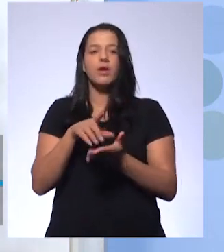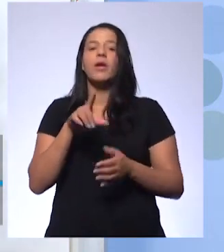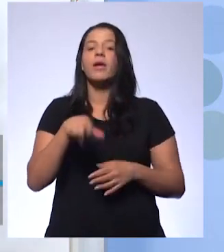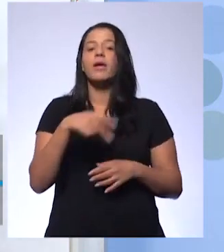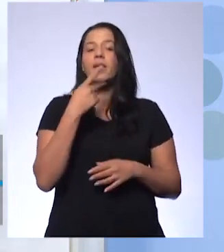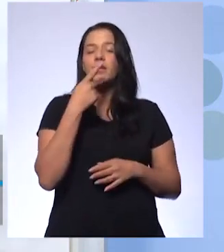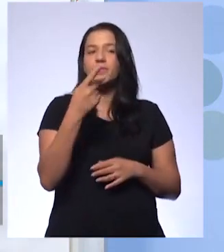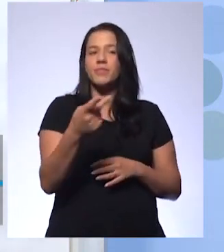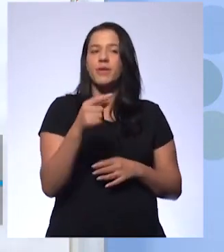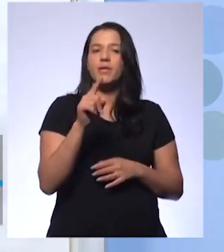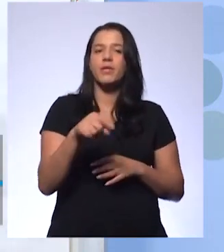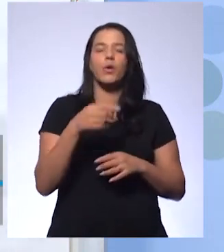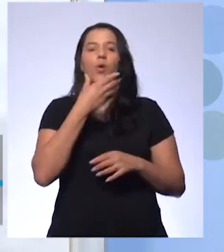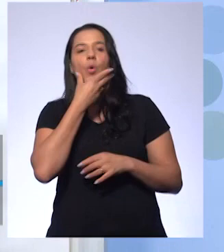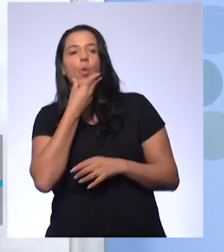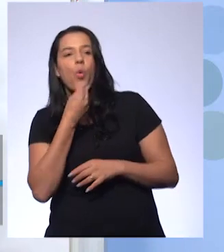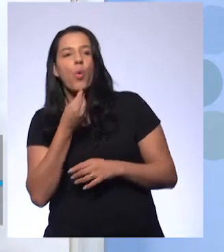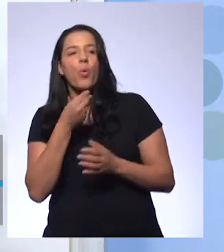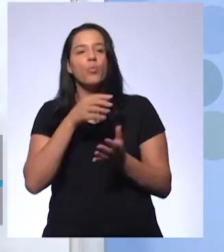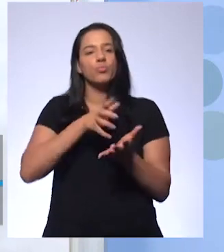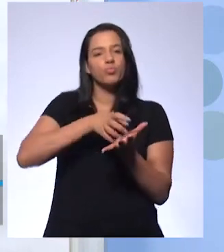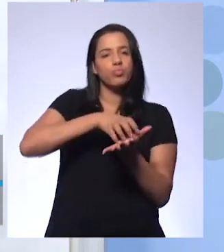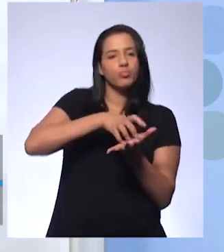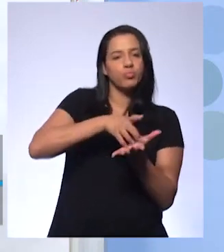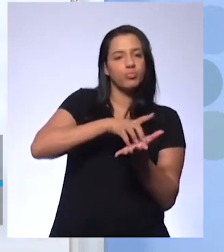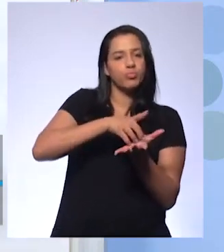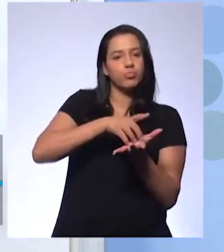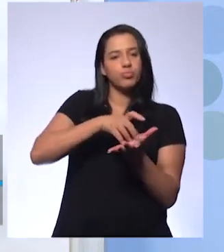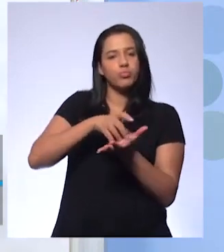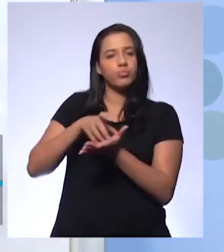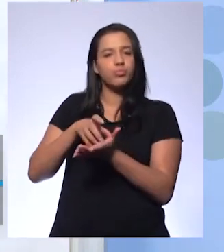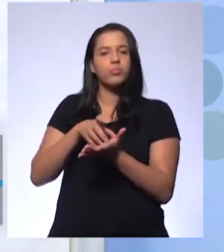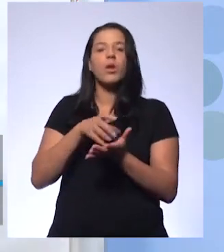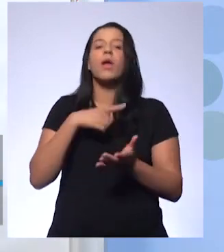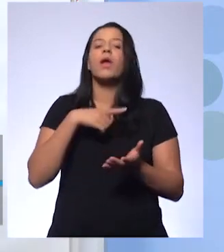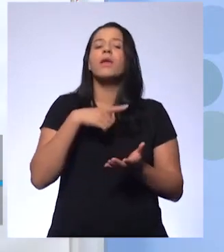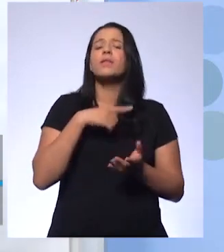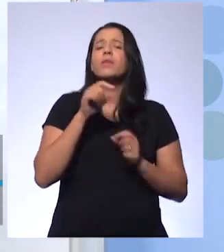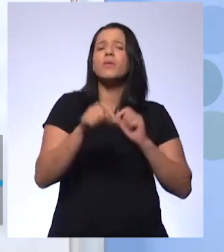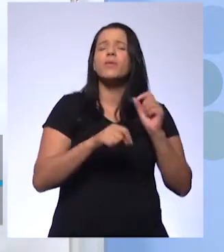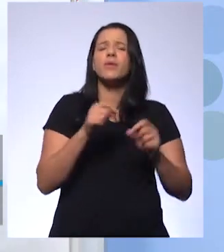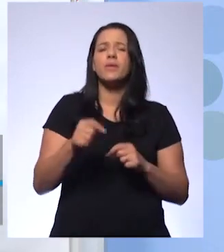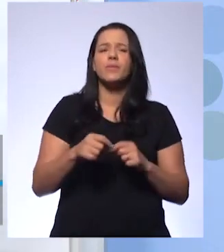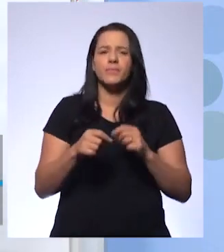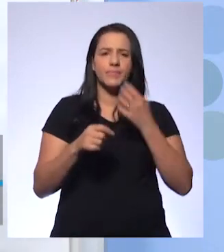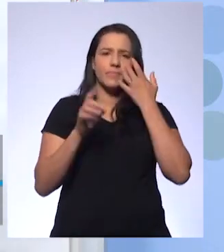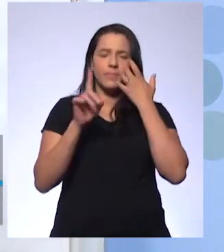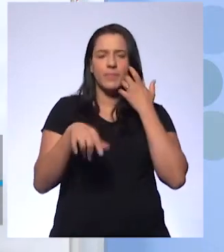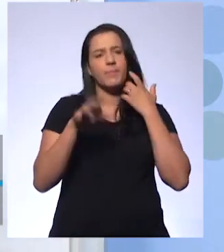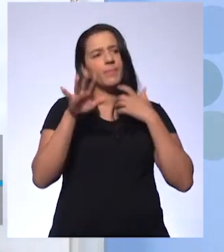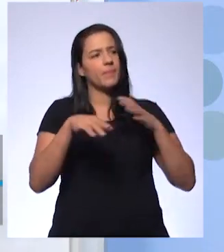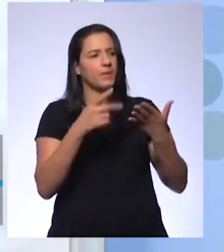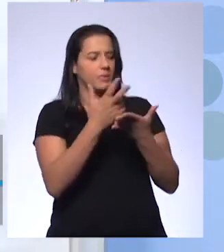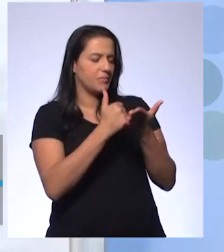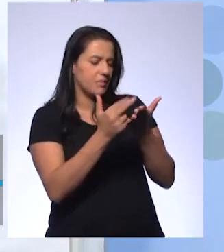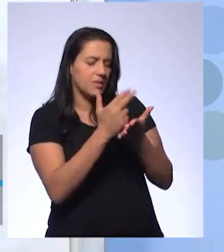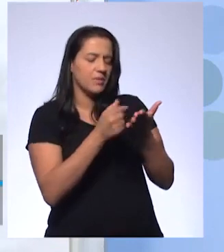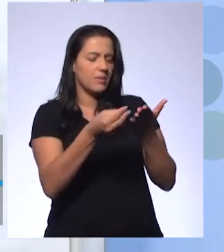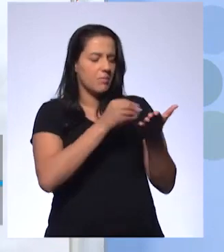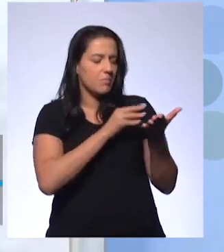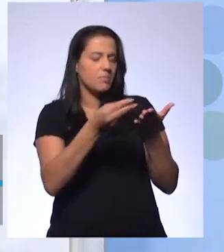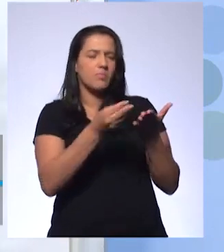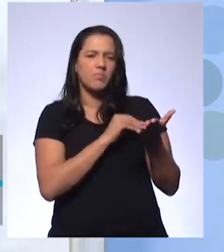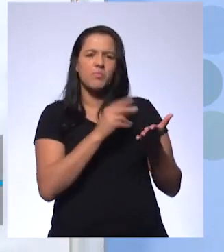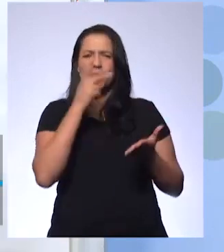mostrando o homem e dinossauro, o homem das cavernas. Tem gibi até mostrando isso. É bonitinho, mas não tem nada a ver. Nós somos